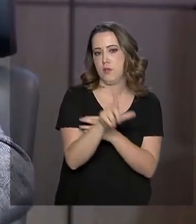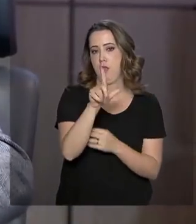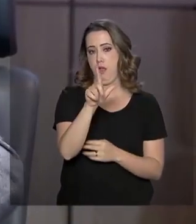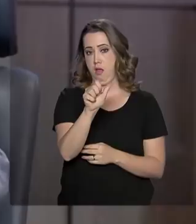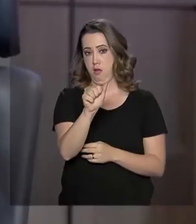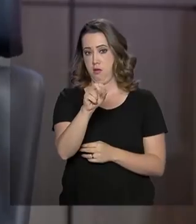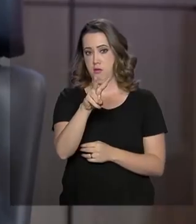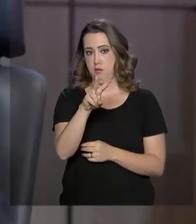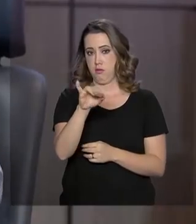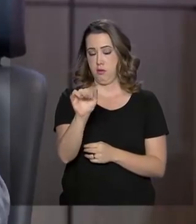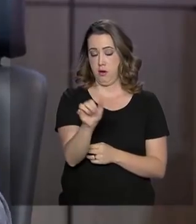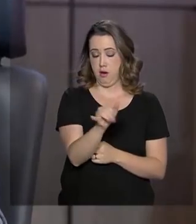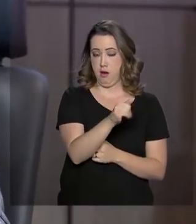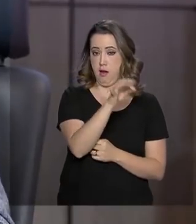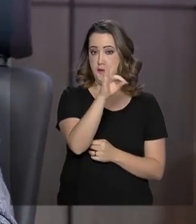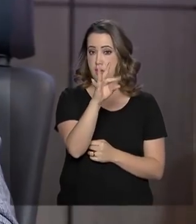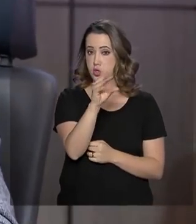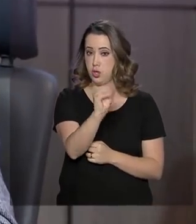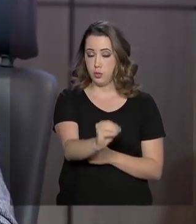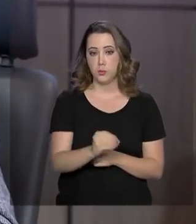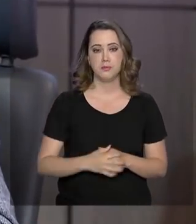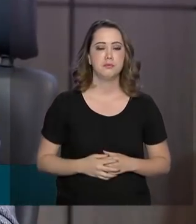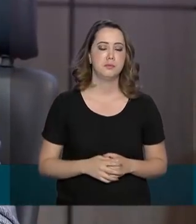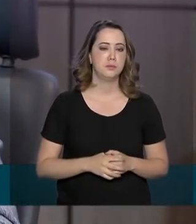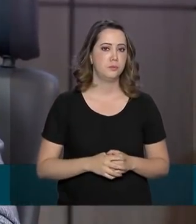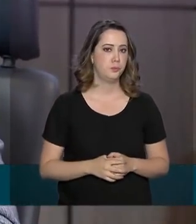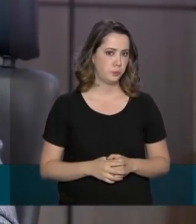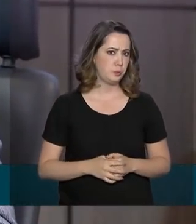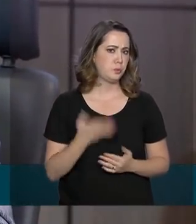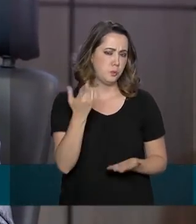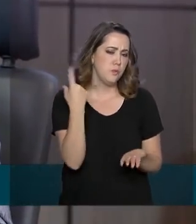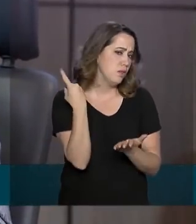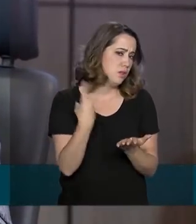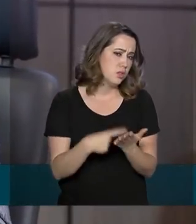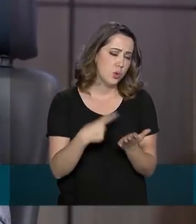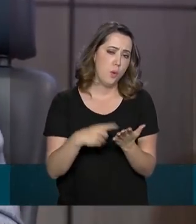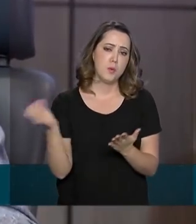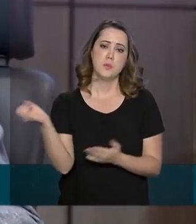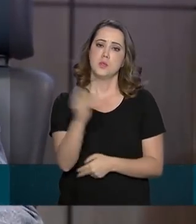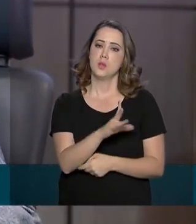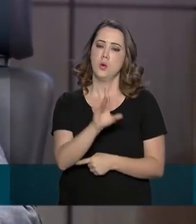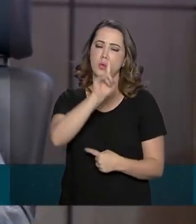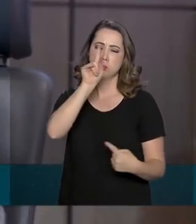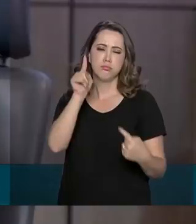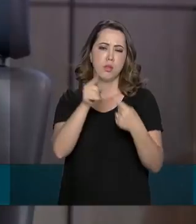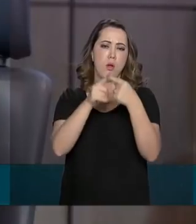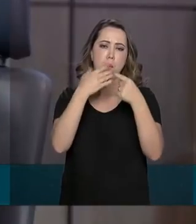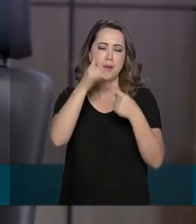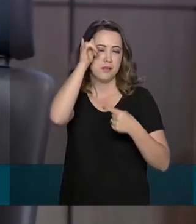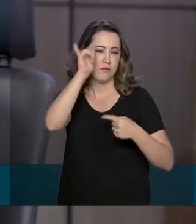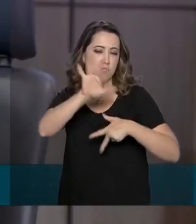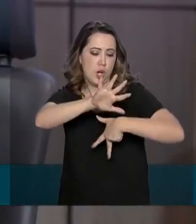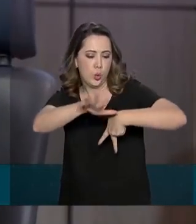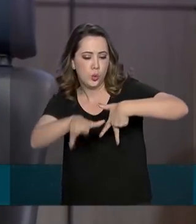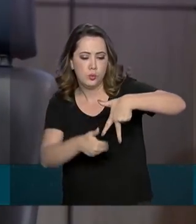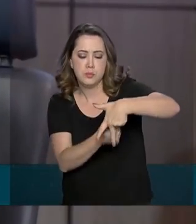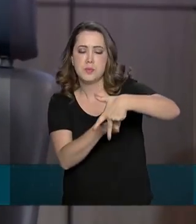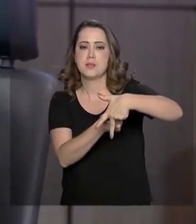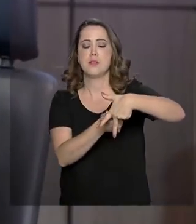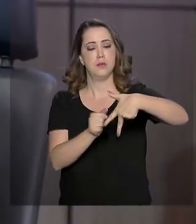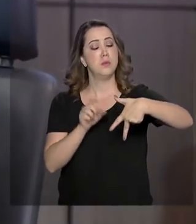Esse acordo é um acordo que nos traz um novo paradigma no combate à prevenção à corrupção através